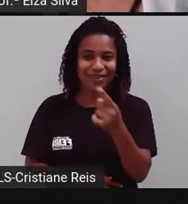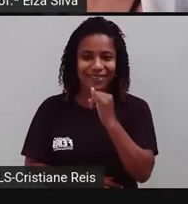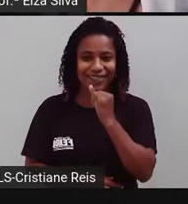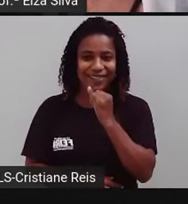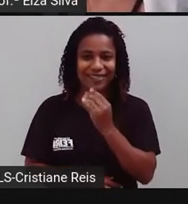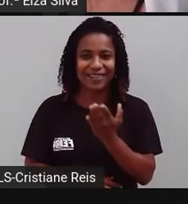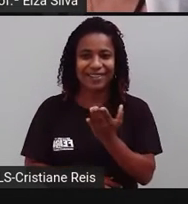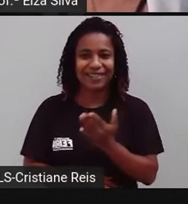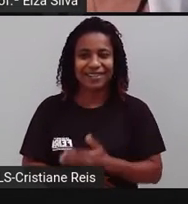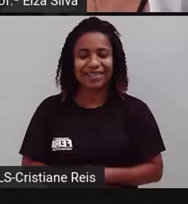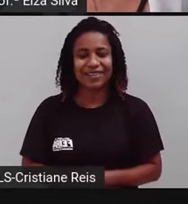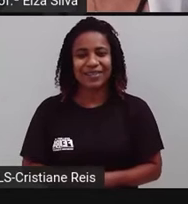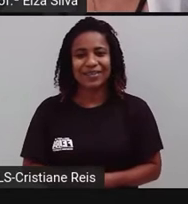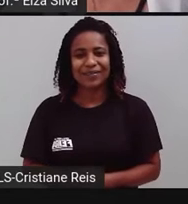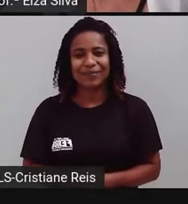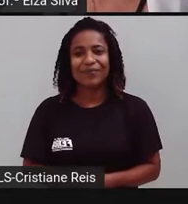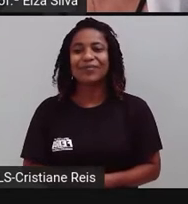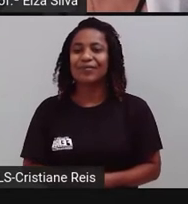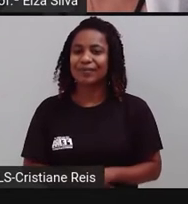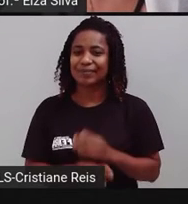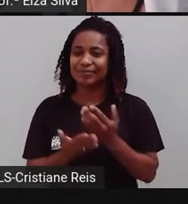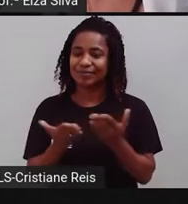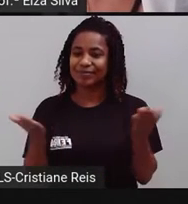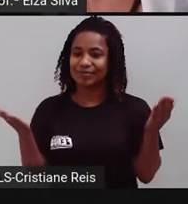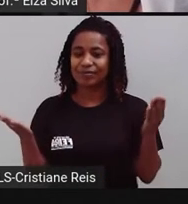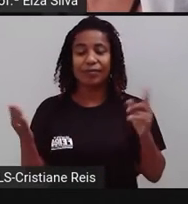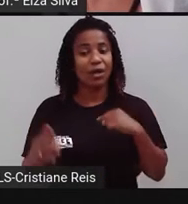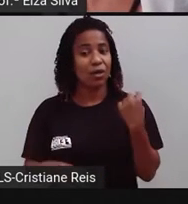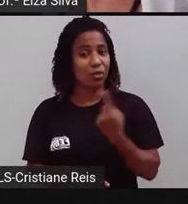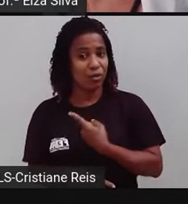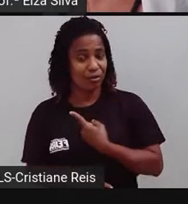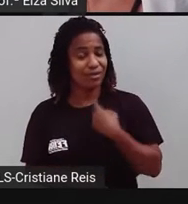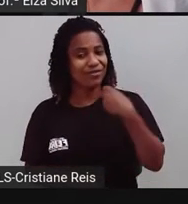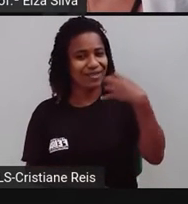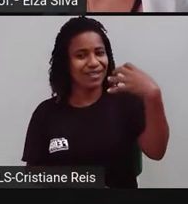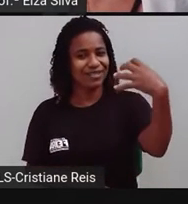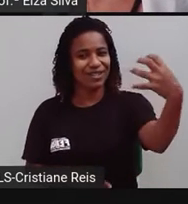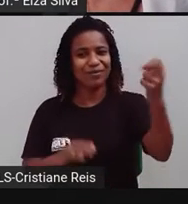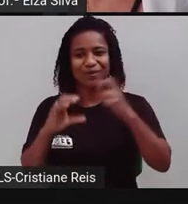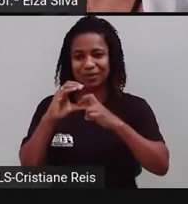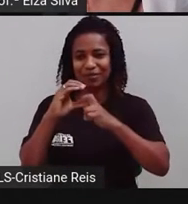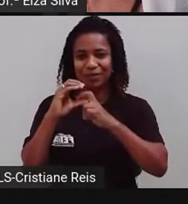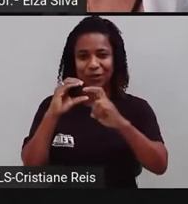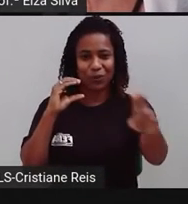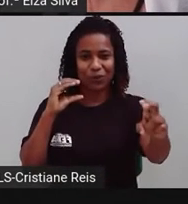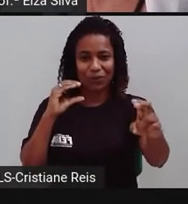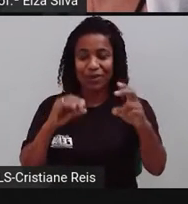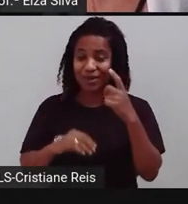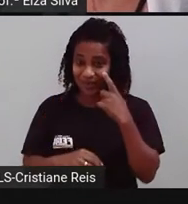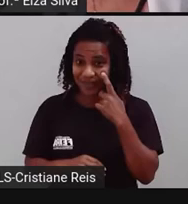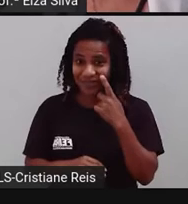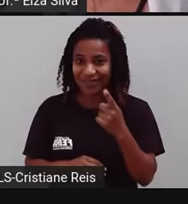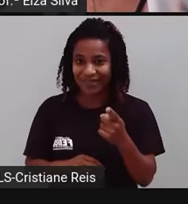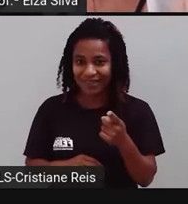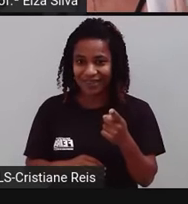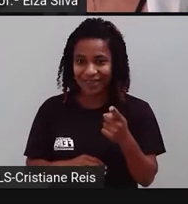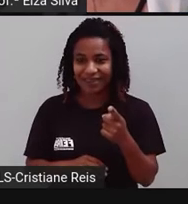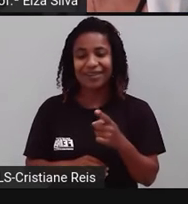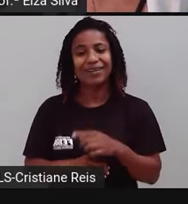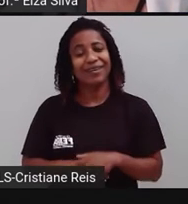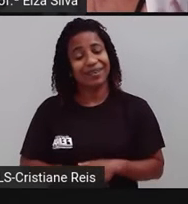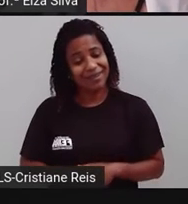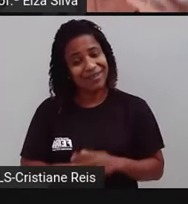traveled on the underground. Então, nós viajamos no metrô. Então, aqui eu estou usando o verbo